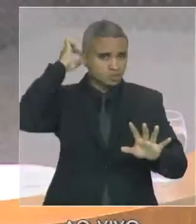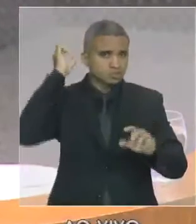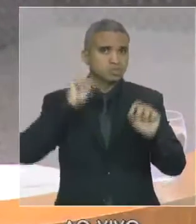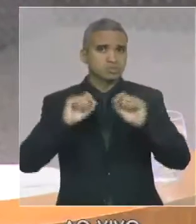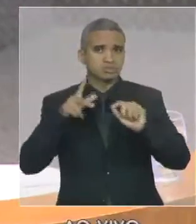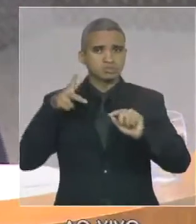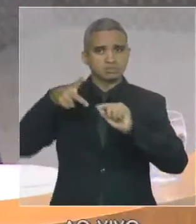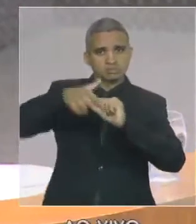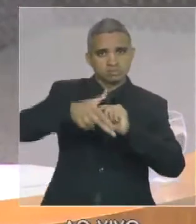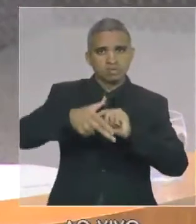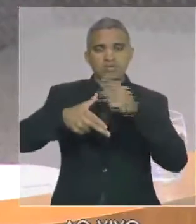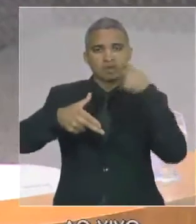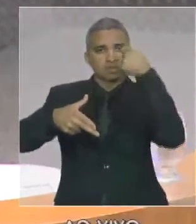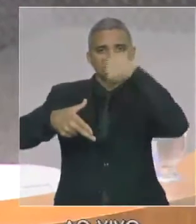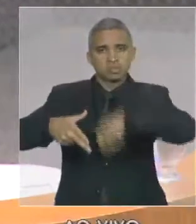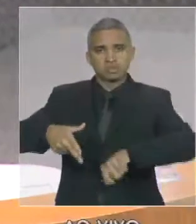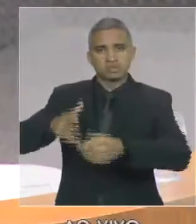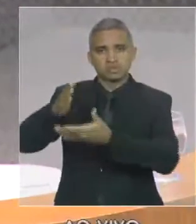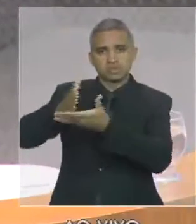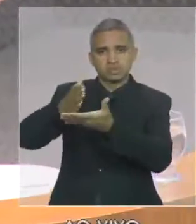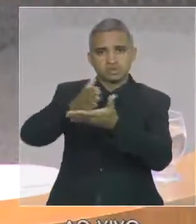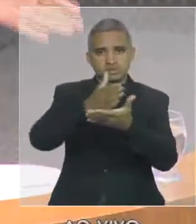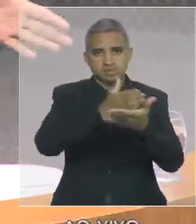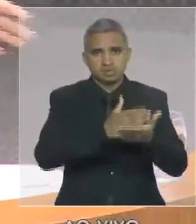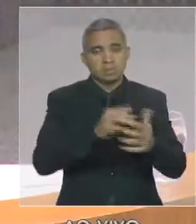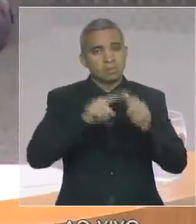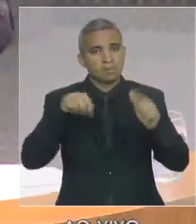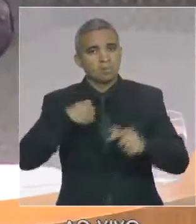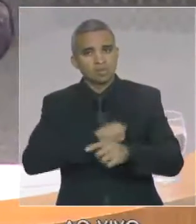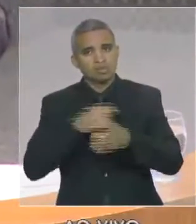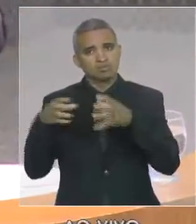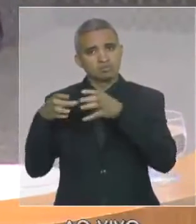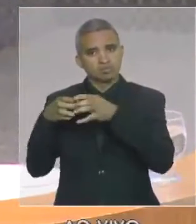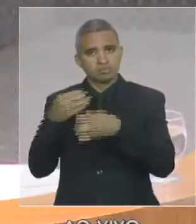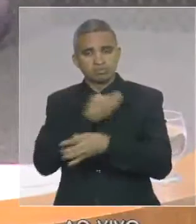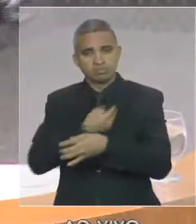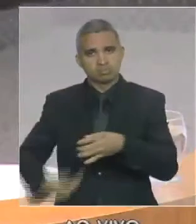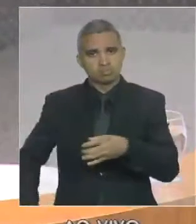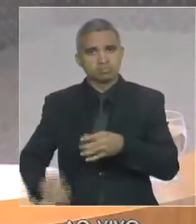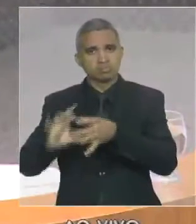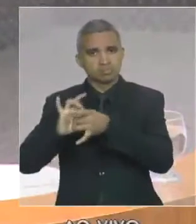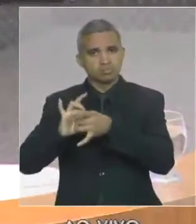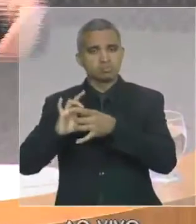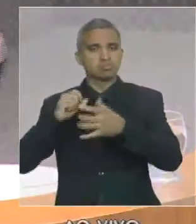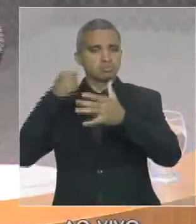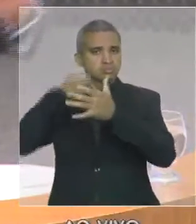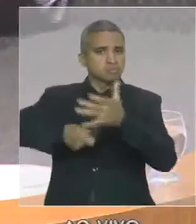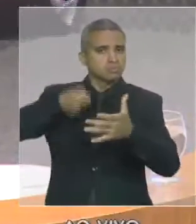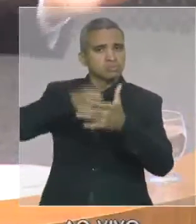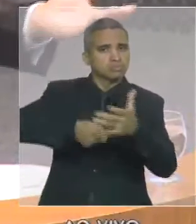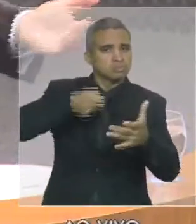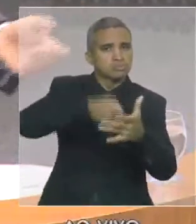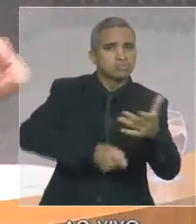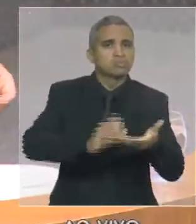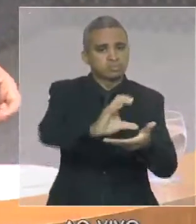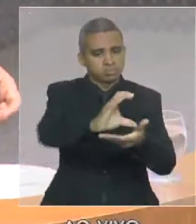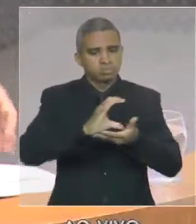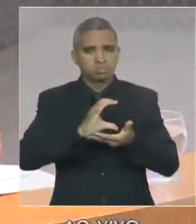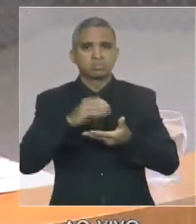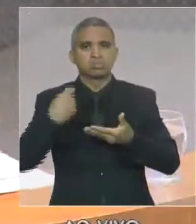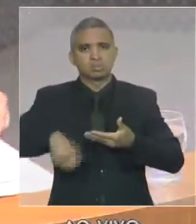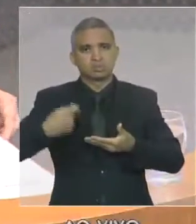legal e há um movimento dos governadores no sentido de que esse veto seja derrubado. De modo que nós temos, portanto, faço questão de